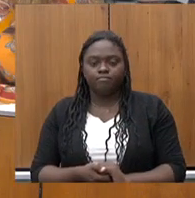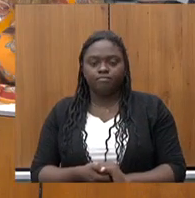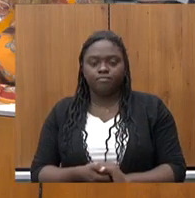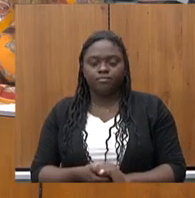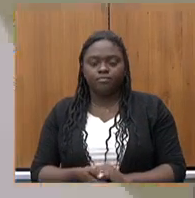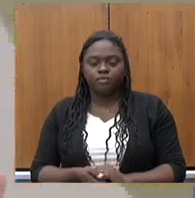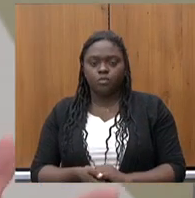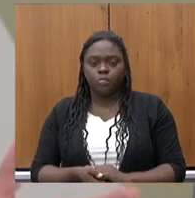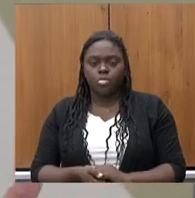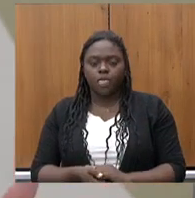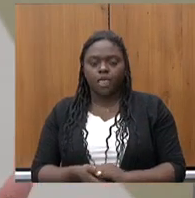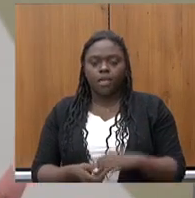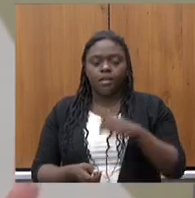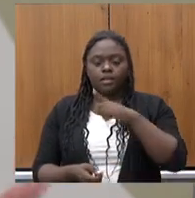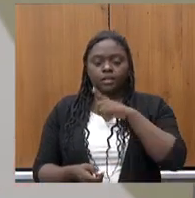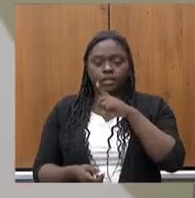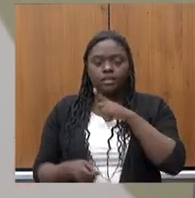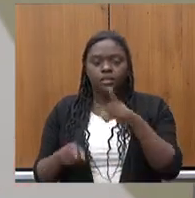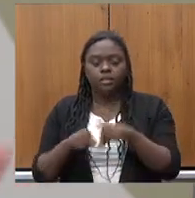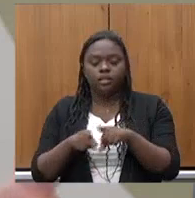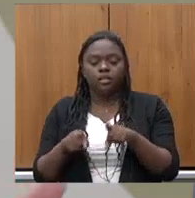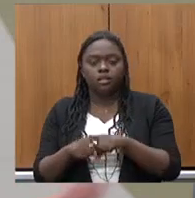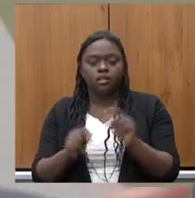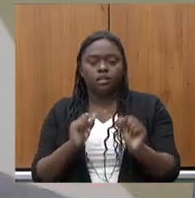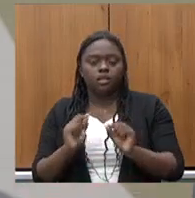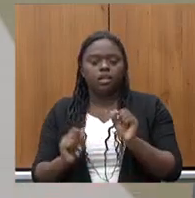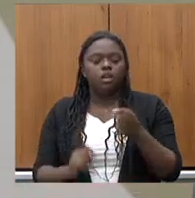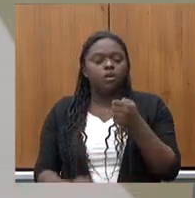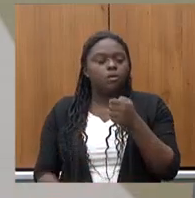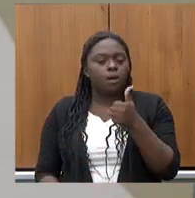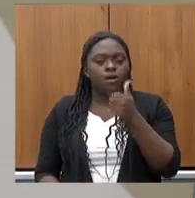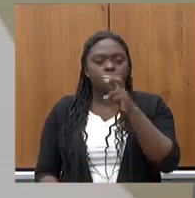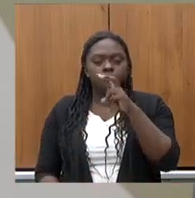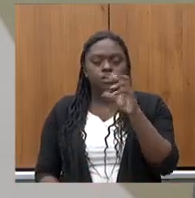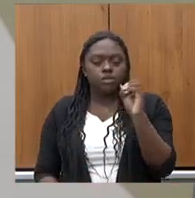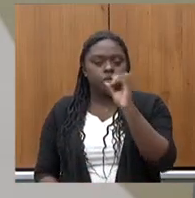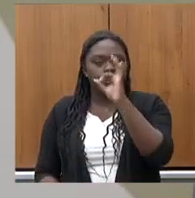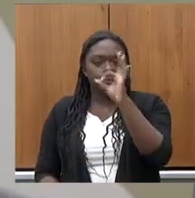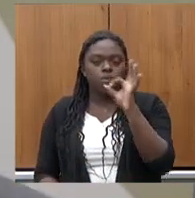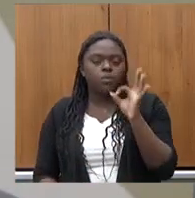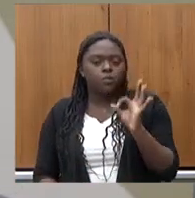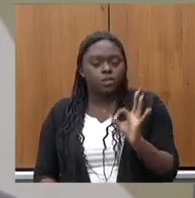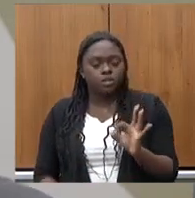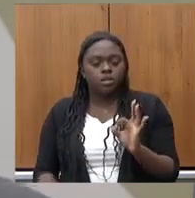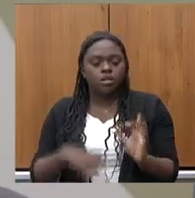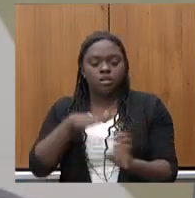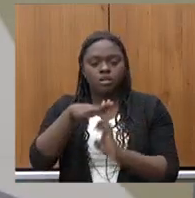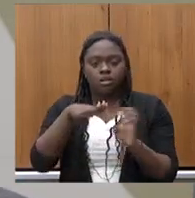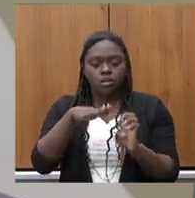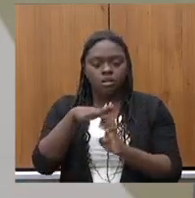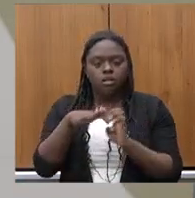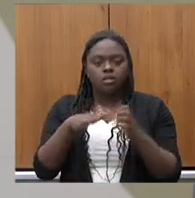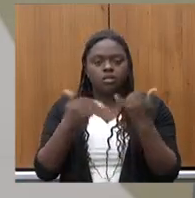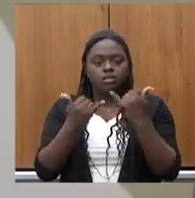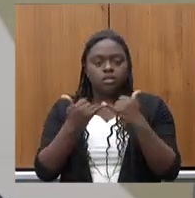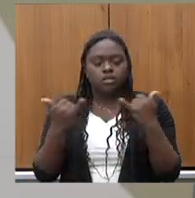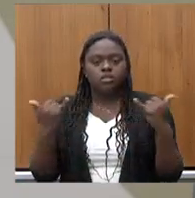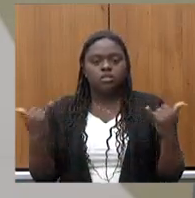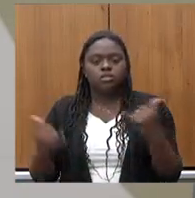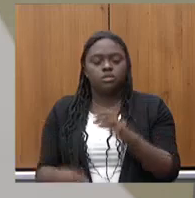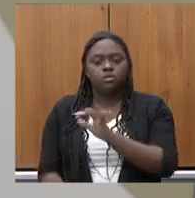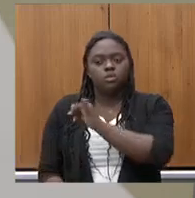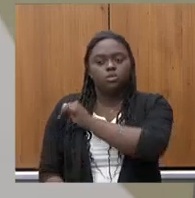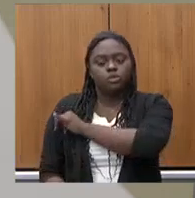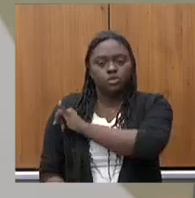qual a justificativa para termos quase 50% da empresa de energia do Rio de